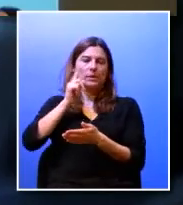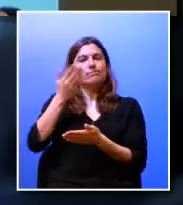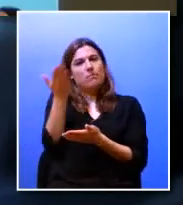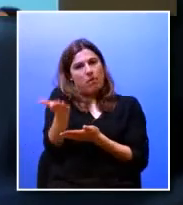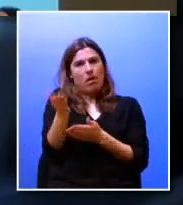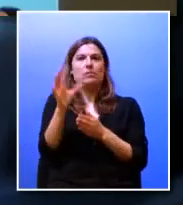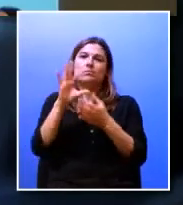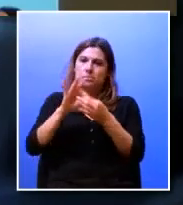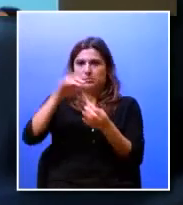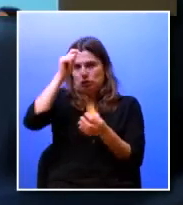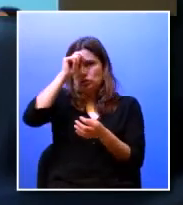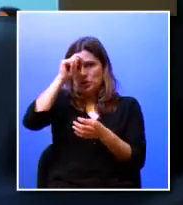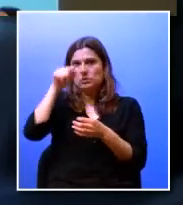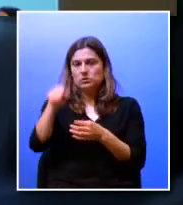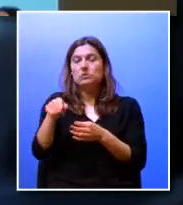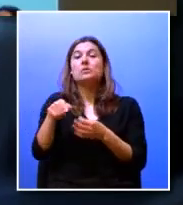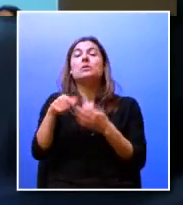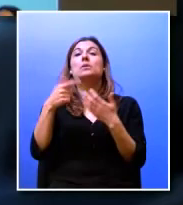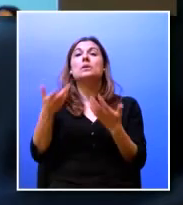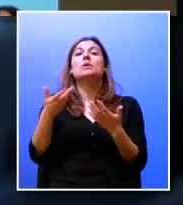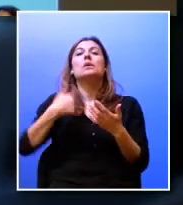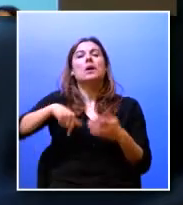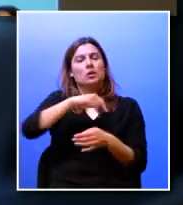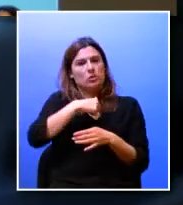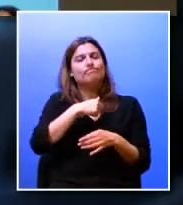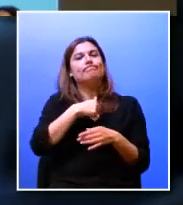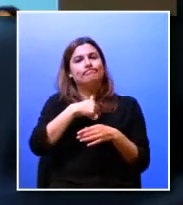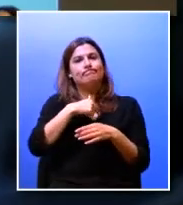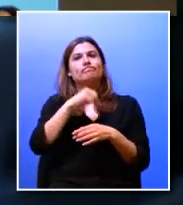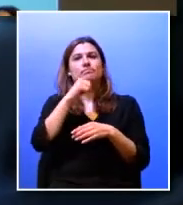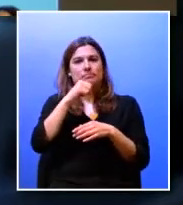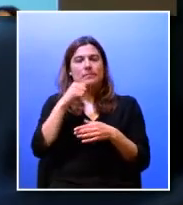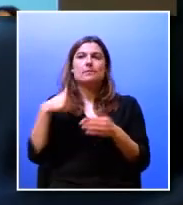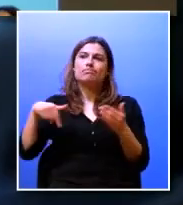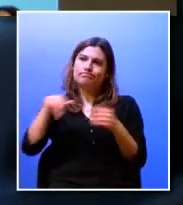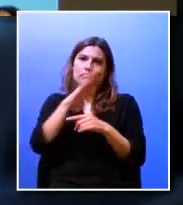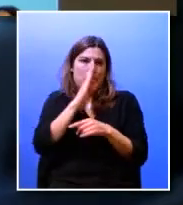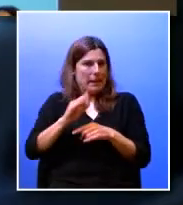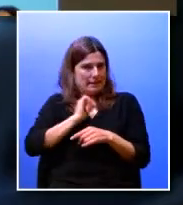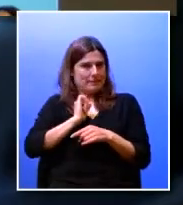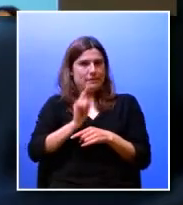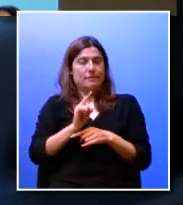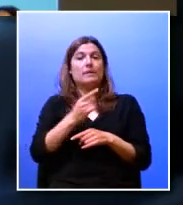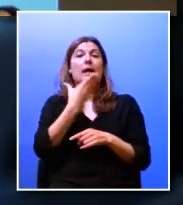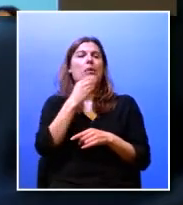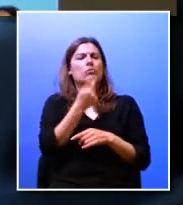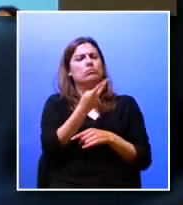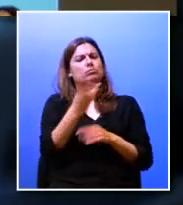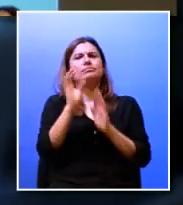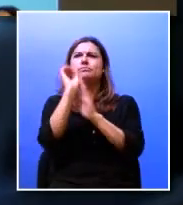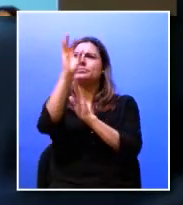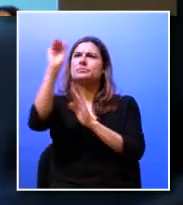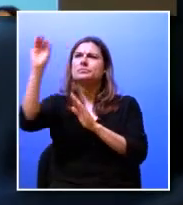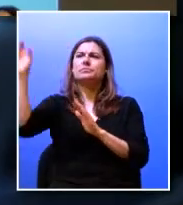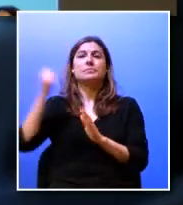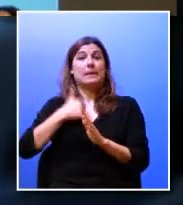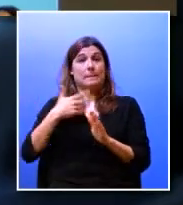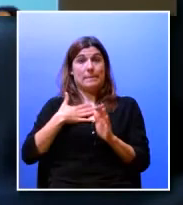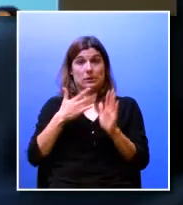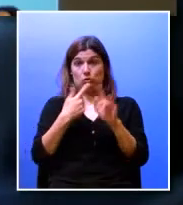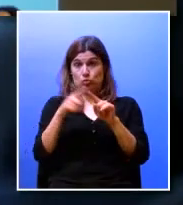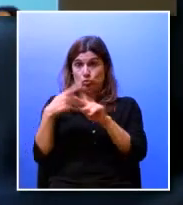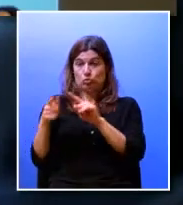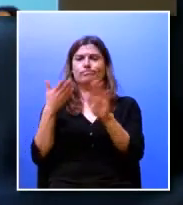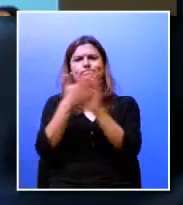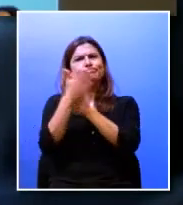curricular tem portanto ou seja nós fazemos este exercício colocamos os alunos nas empresas e percebemos há